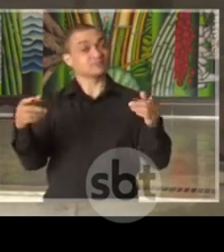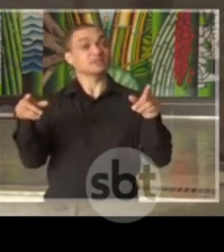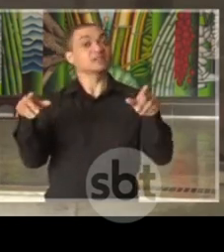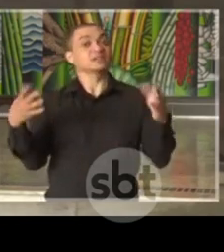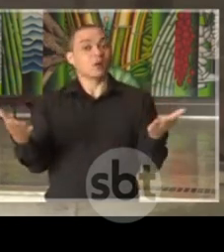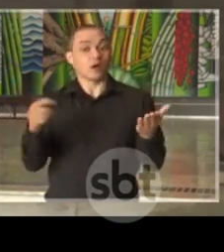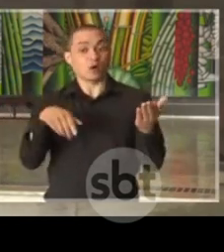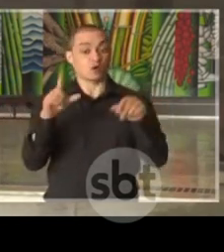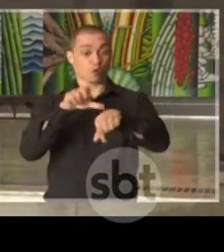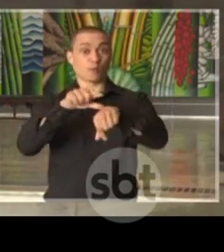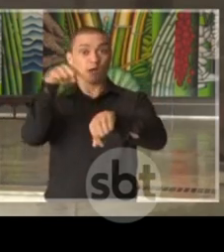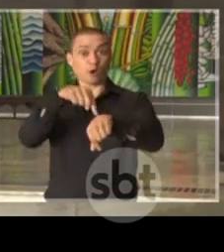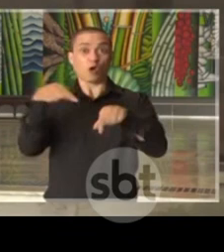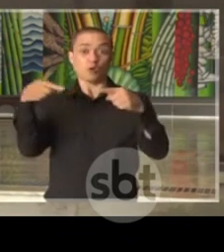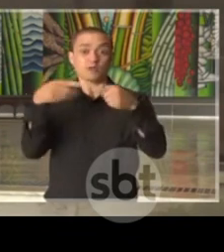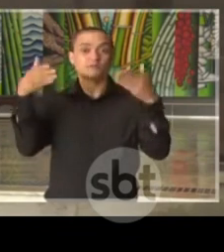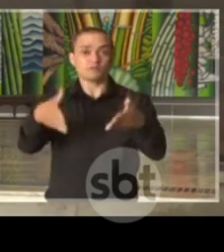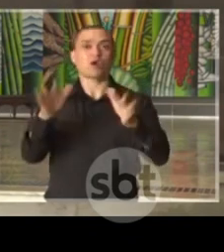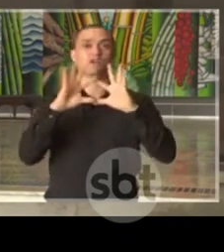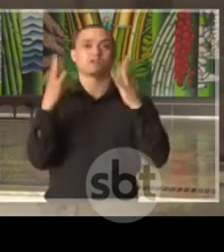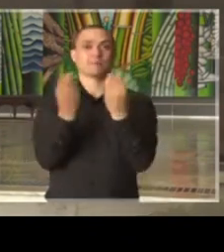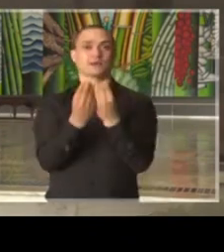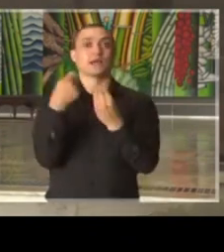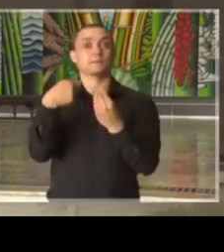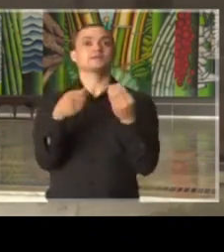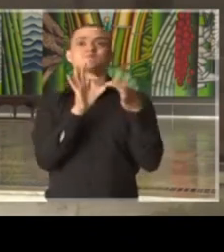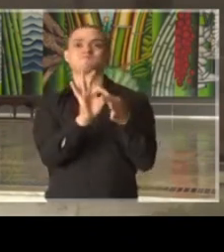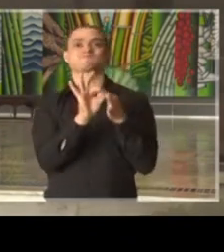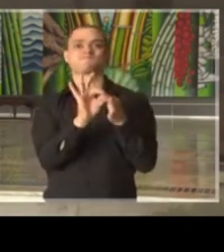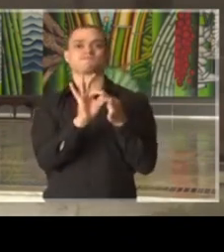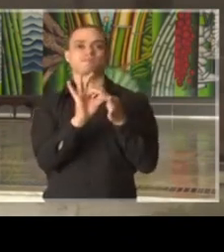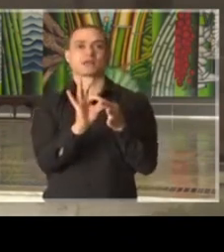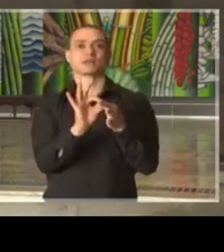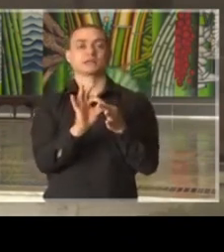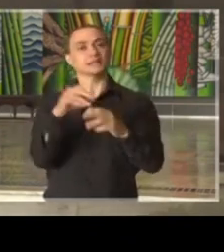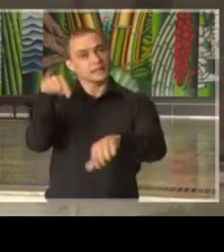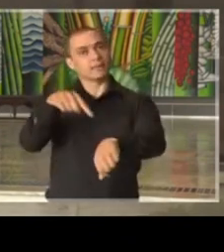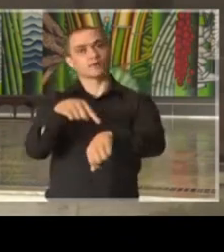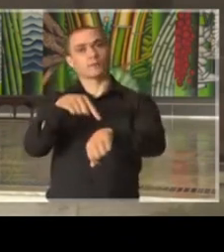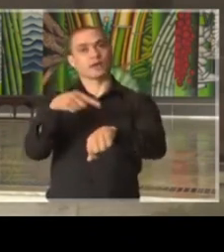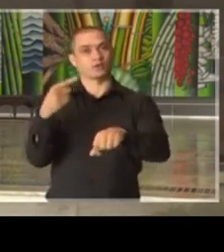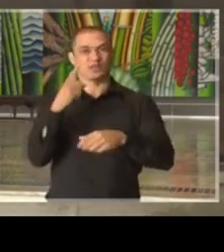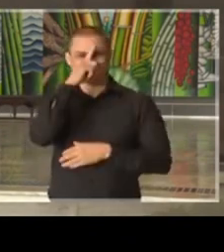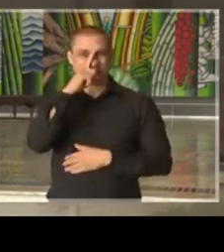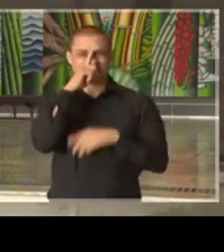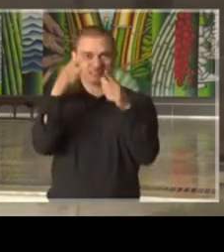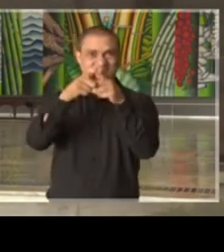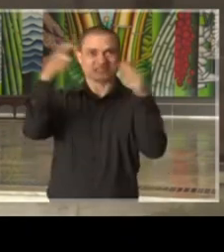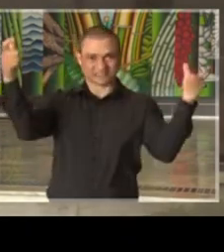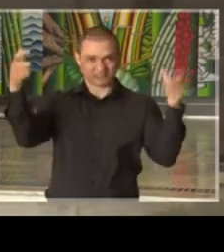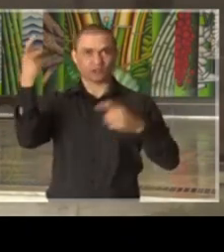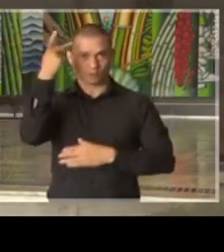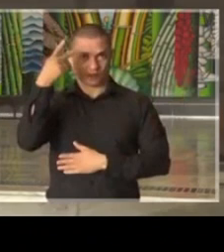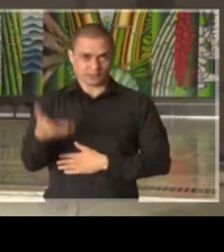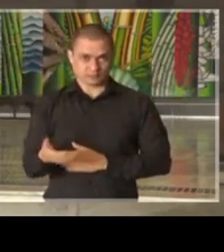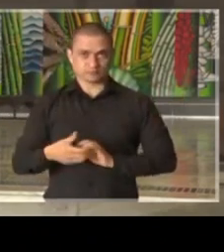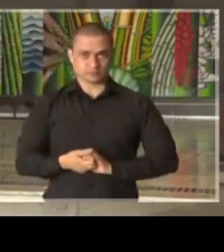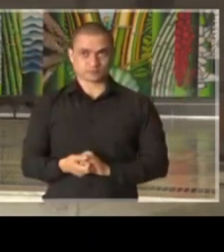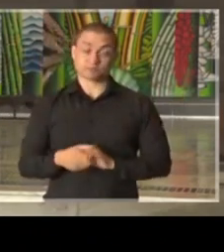momento da família. E a família deve estar unida numa circunstância dessa grave crise que estamos passando no momento.